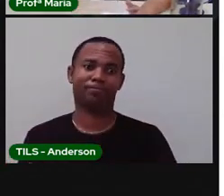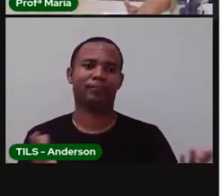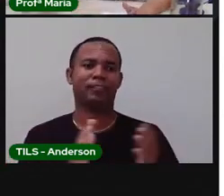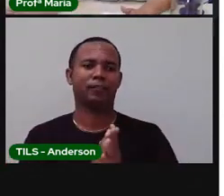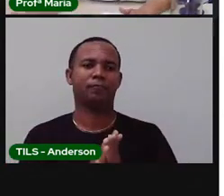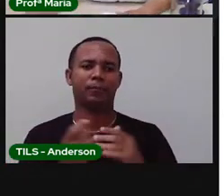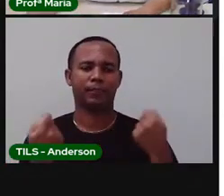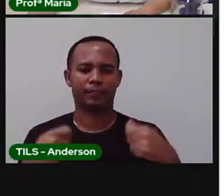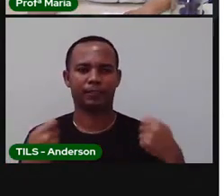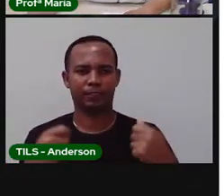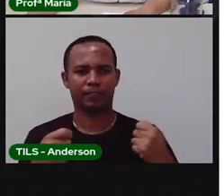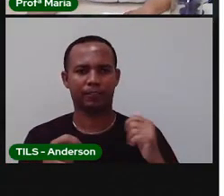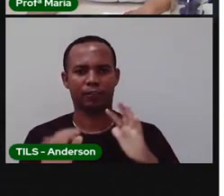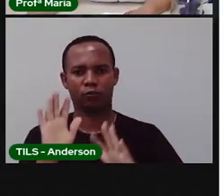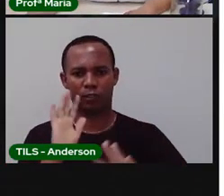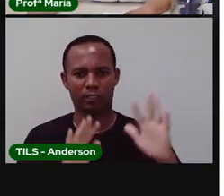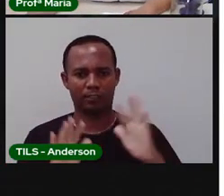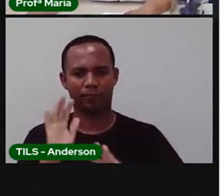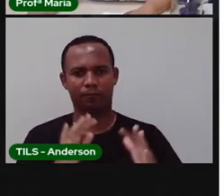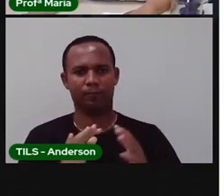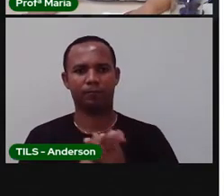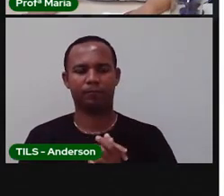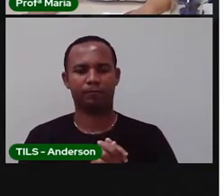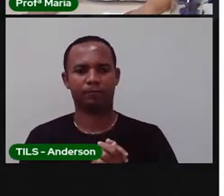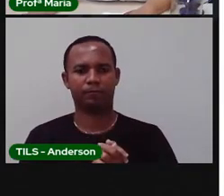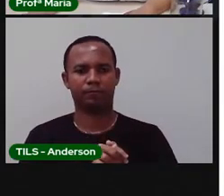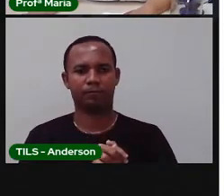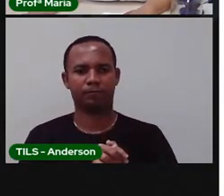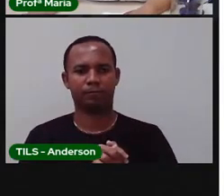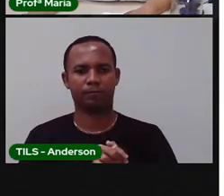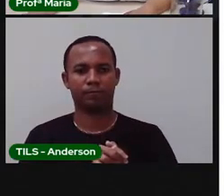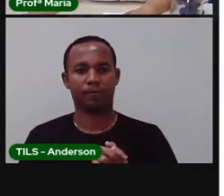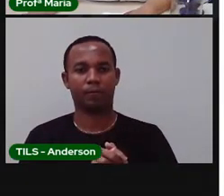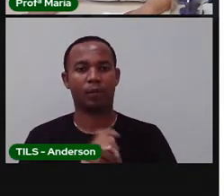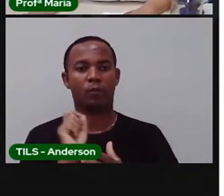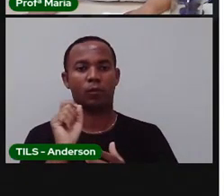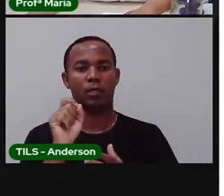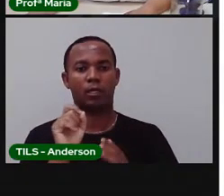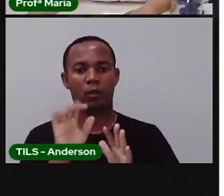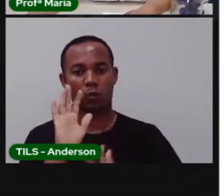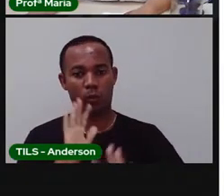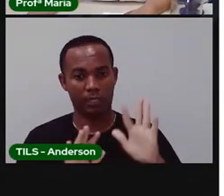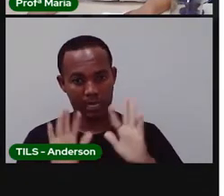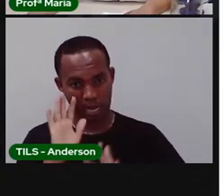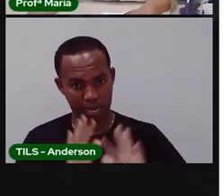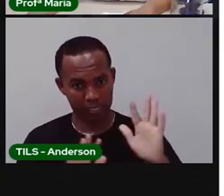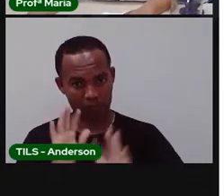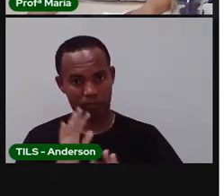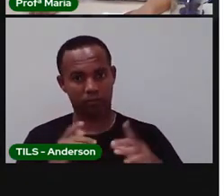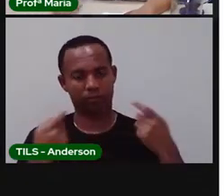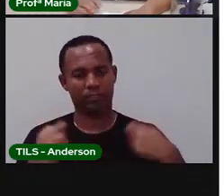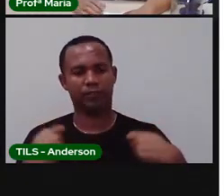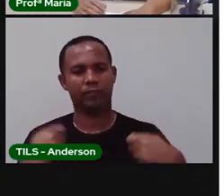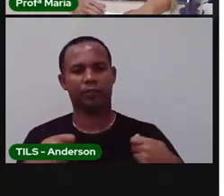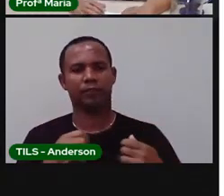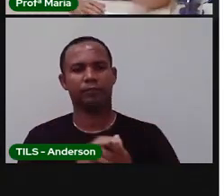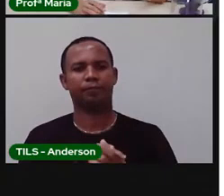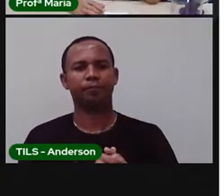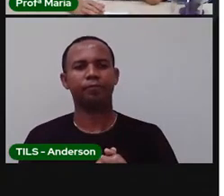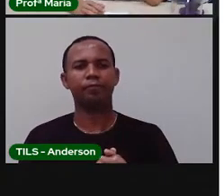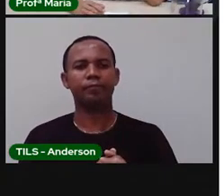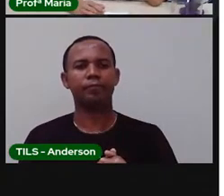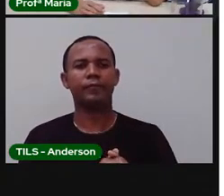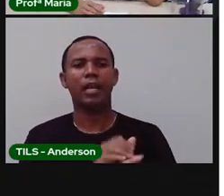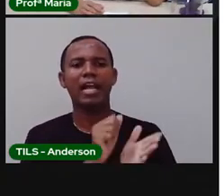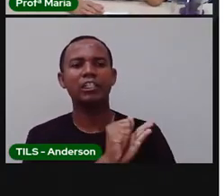graça. Melhor não, viu, gente? Então, isso são o quê? Cuidados. Olha só. A